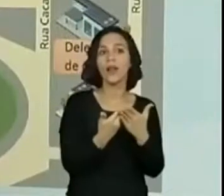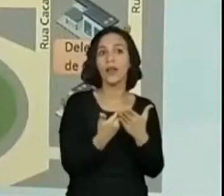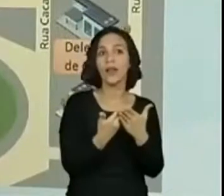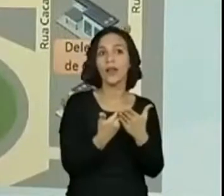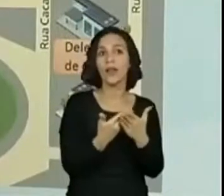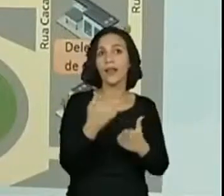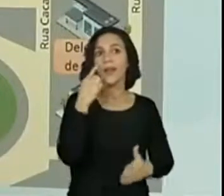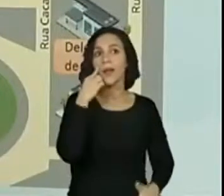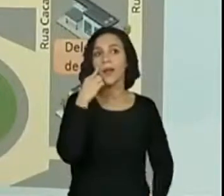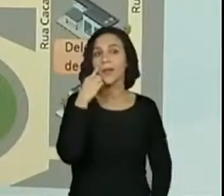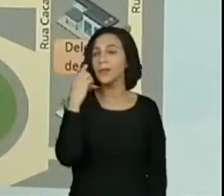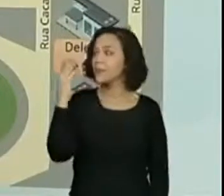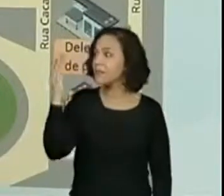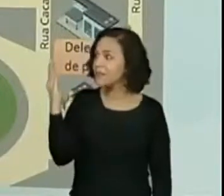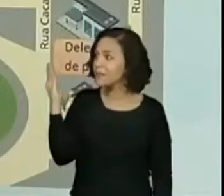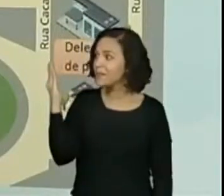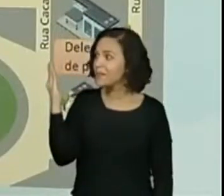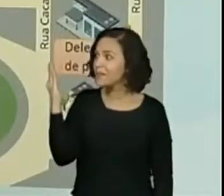Olha a escola aqui.